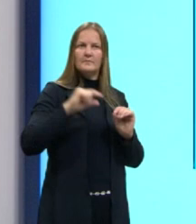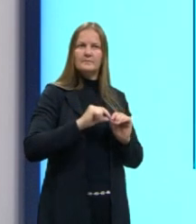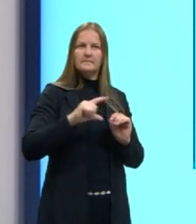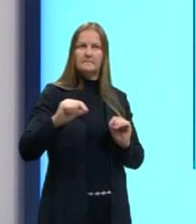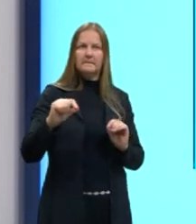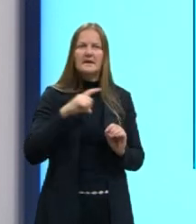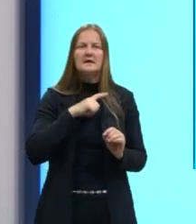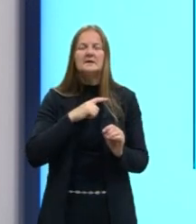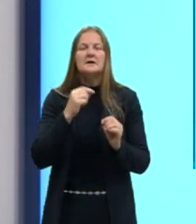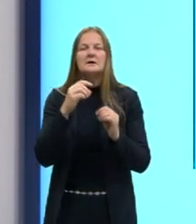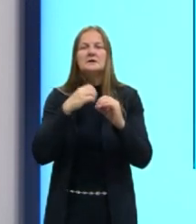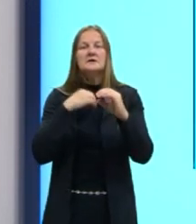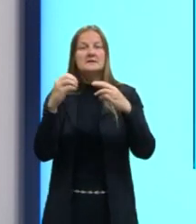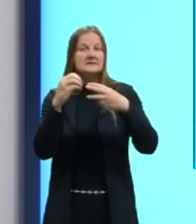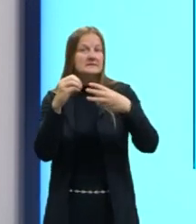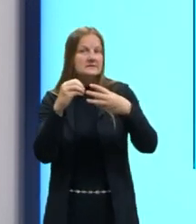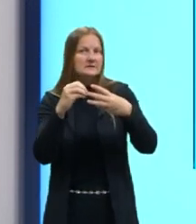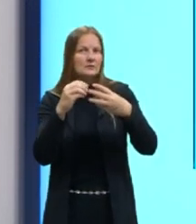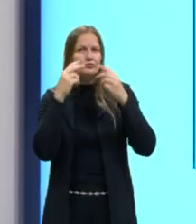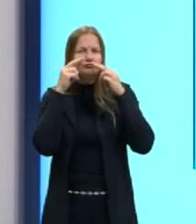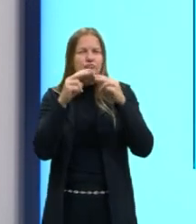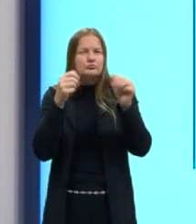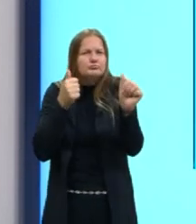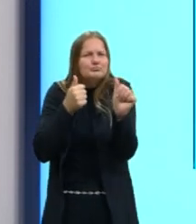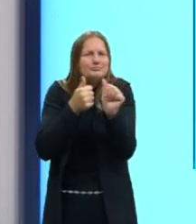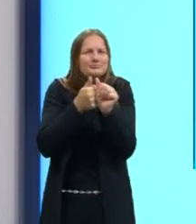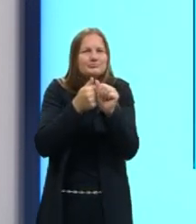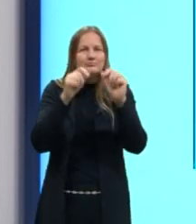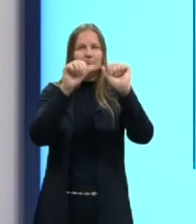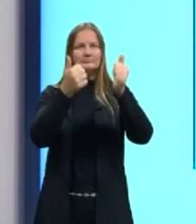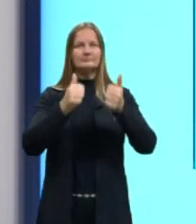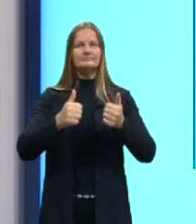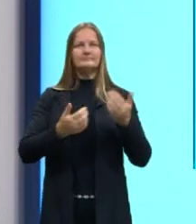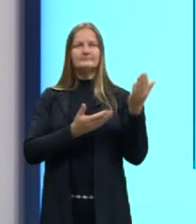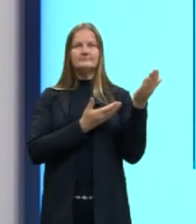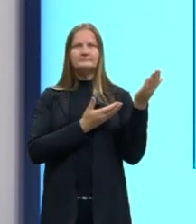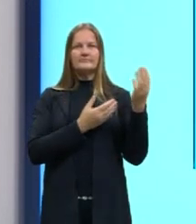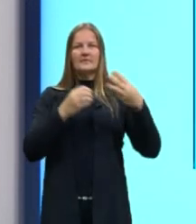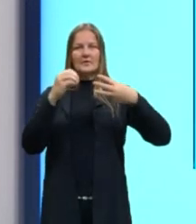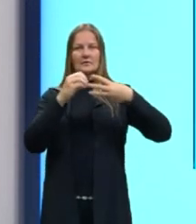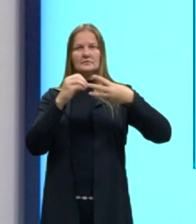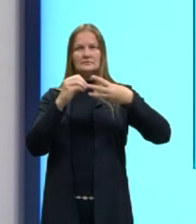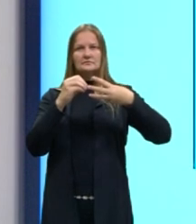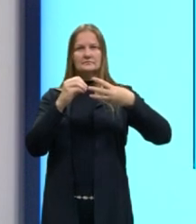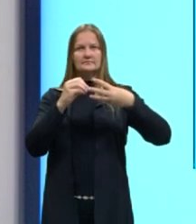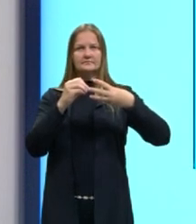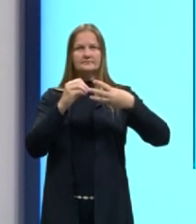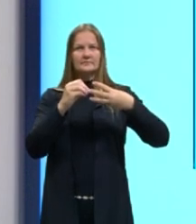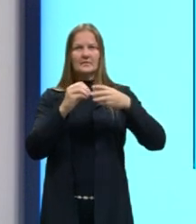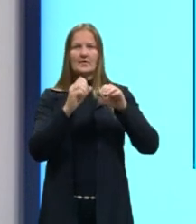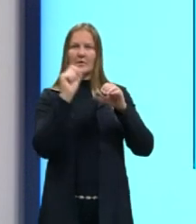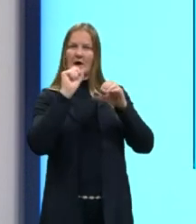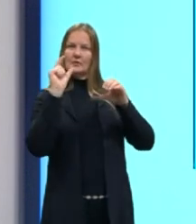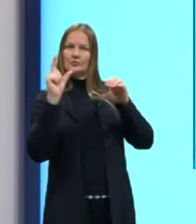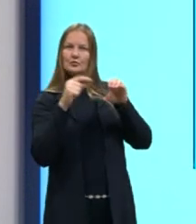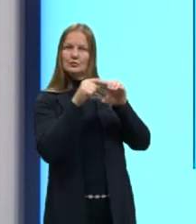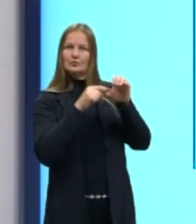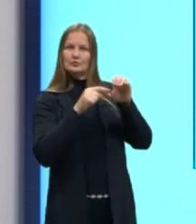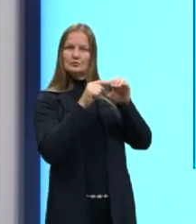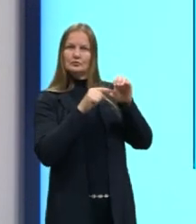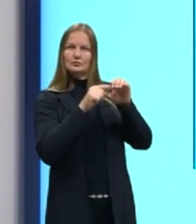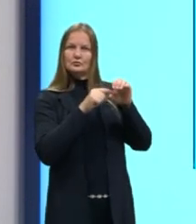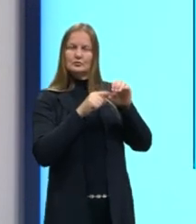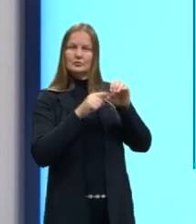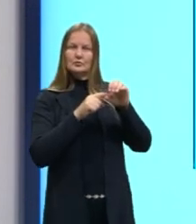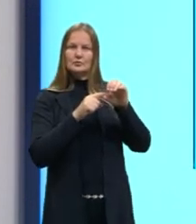nós temos uma célula. Então, a célula aqui, vocês podem ver, essa partinha azul, é